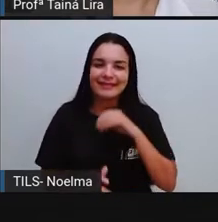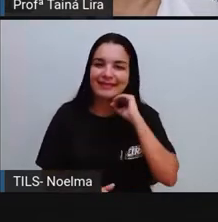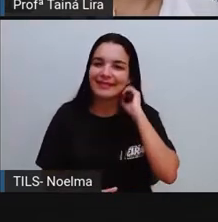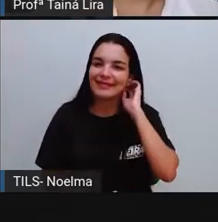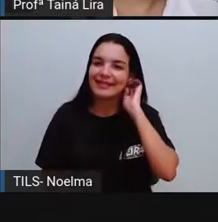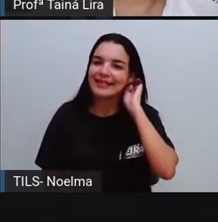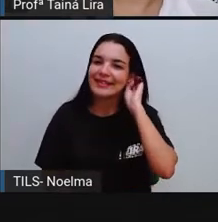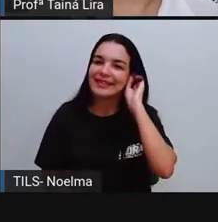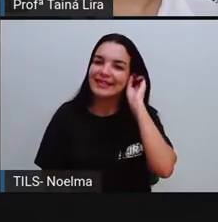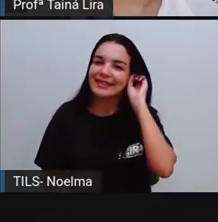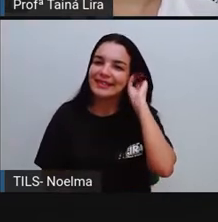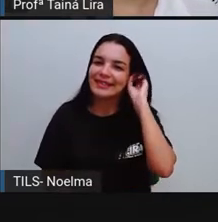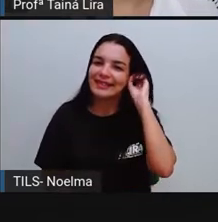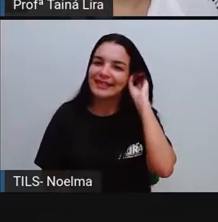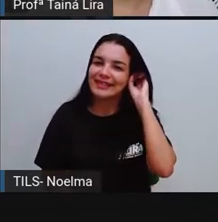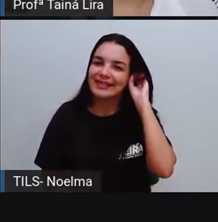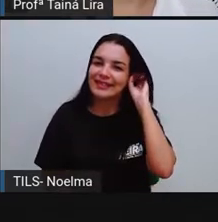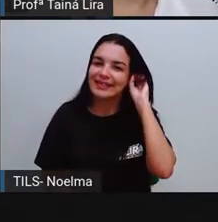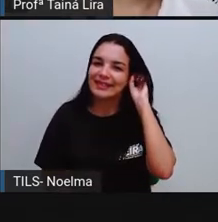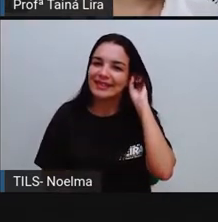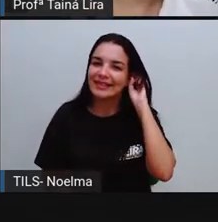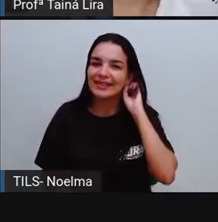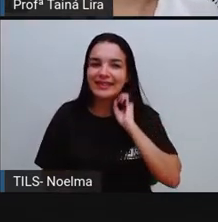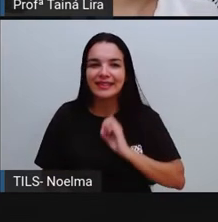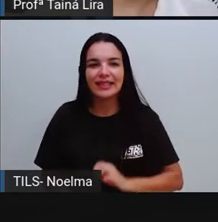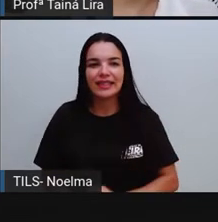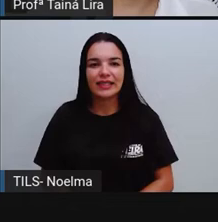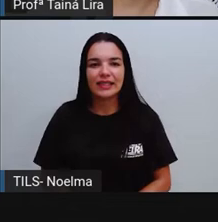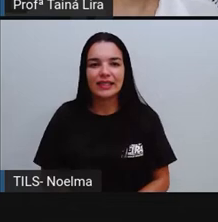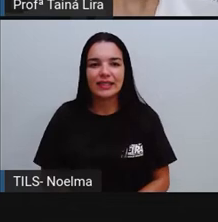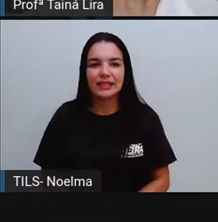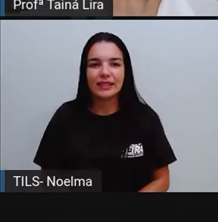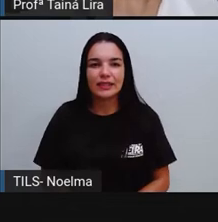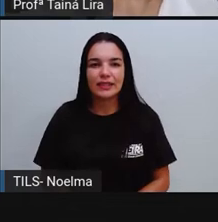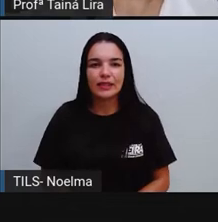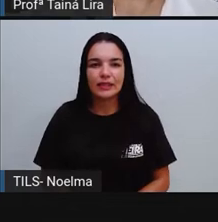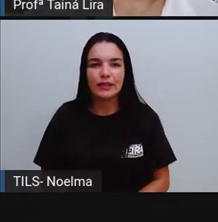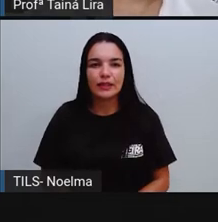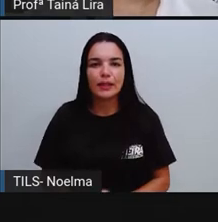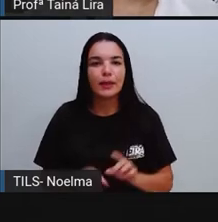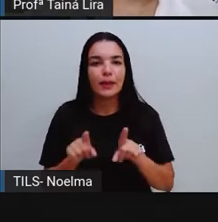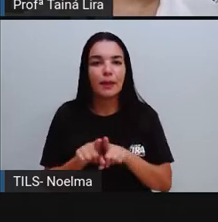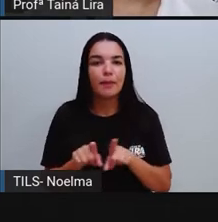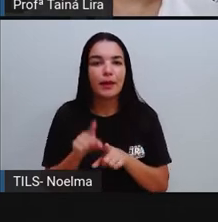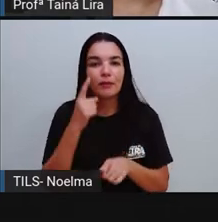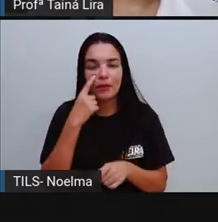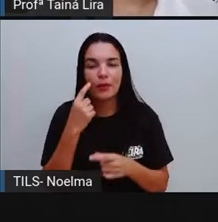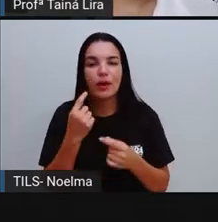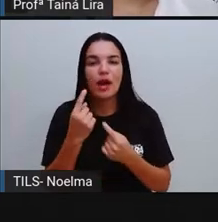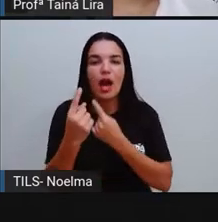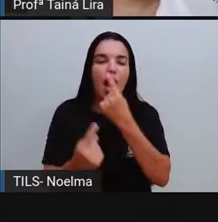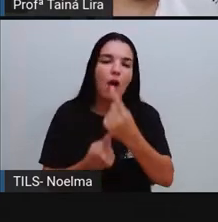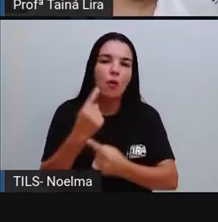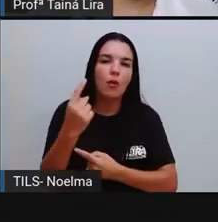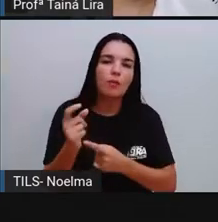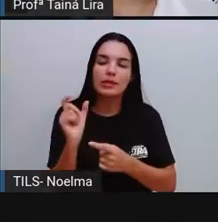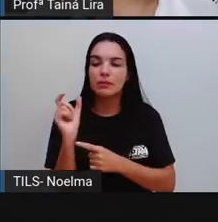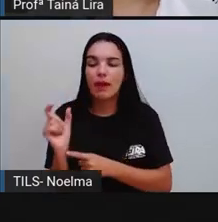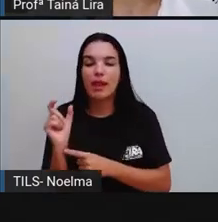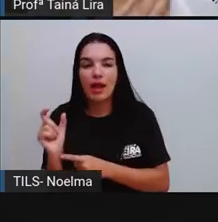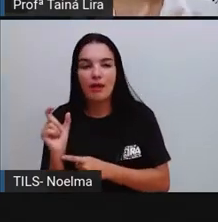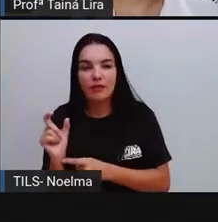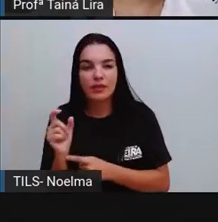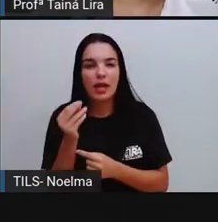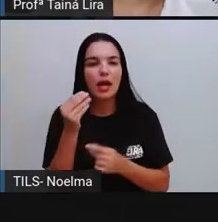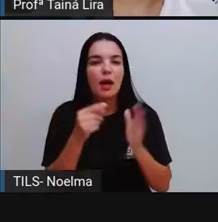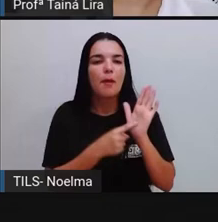Atrapalham, Perguntam, Como é? Pró é com X ou com CH? E a Pró trouxe até, Algumas palavrinhas aqui, Para